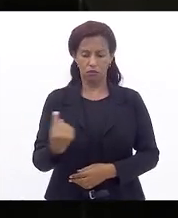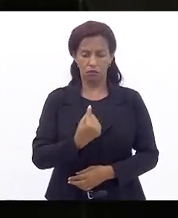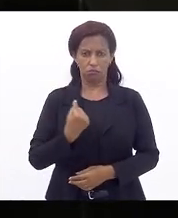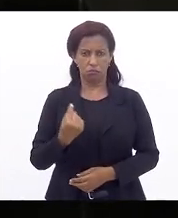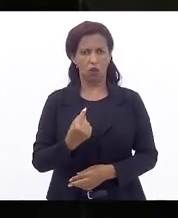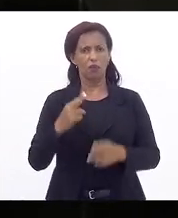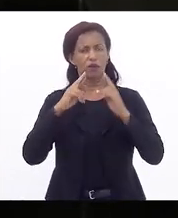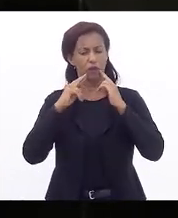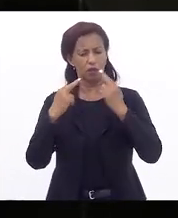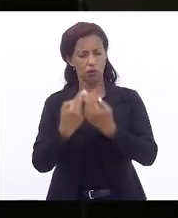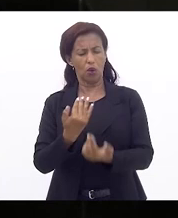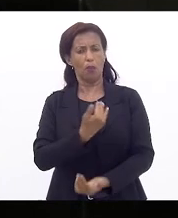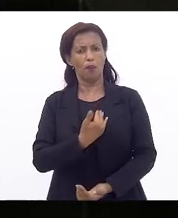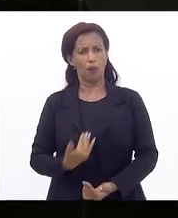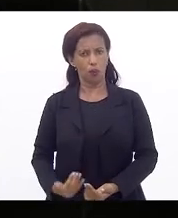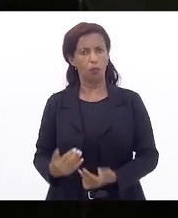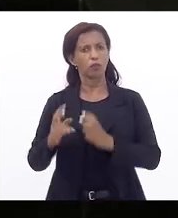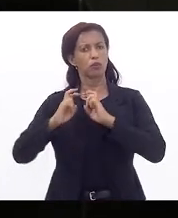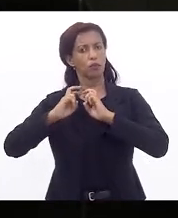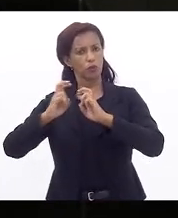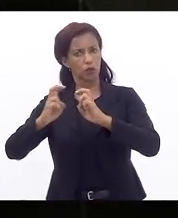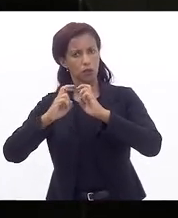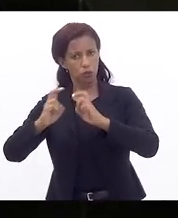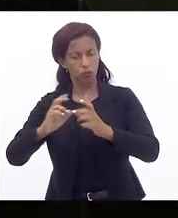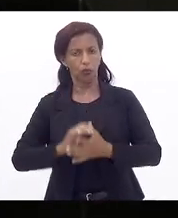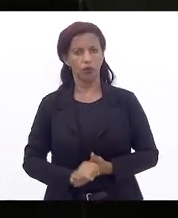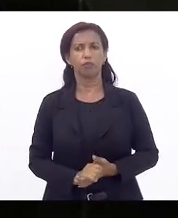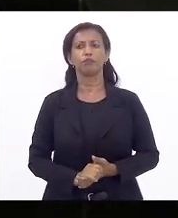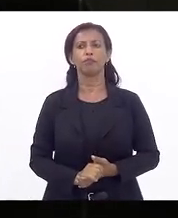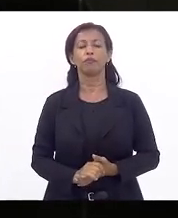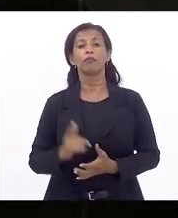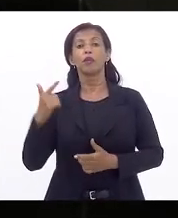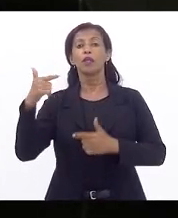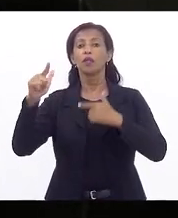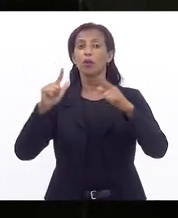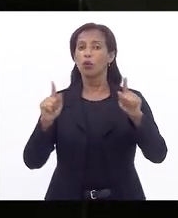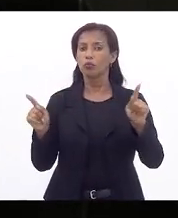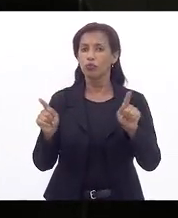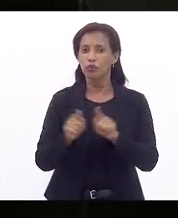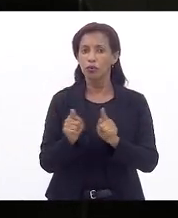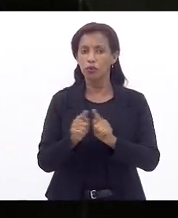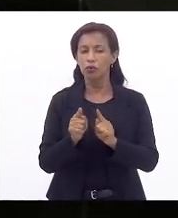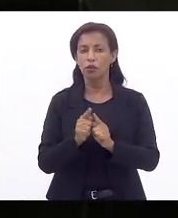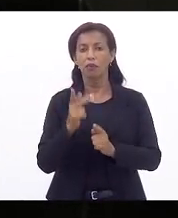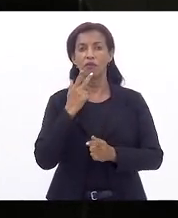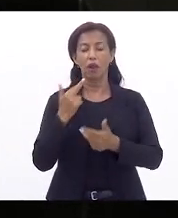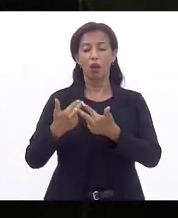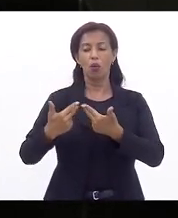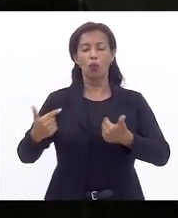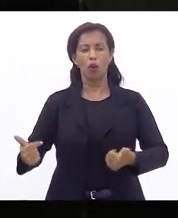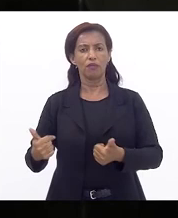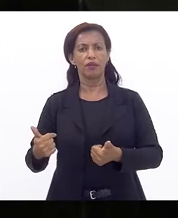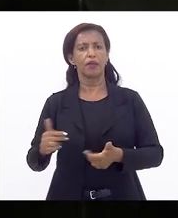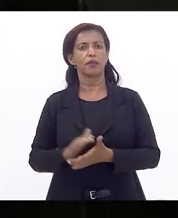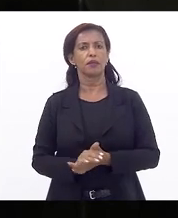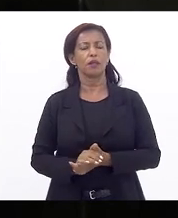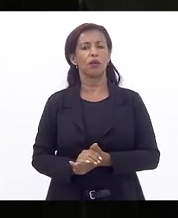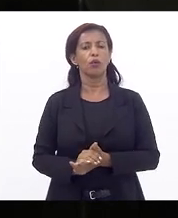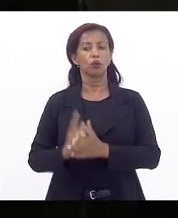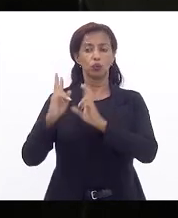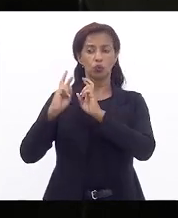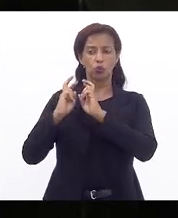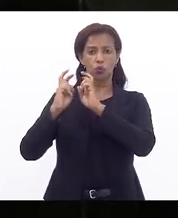audiência pública sobre o transporte ferroviário, entre outros aspectos, a questão da qualificação e da modernização do sistema de